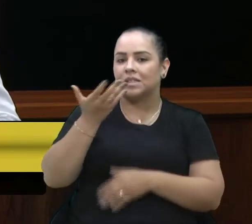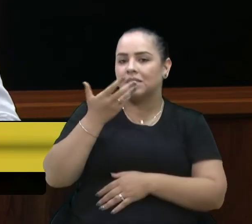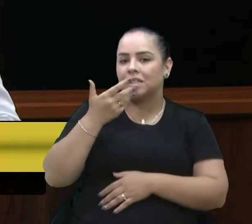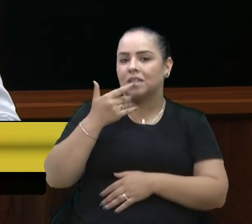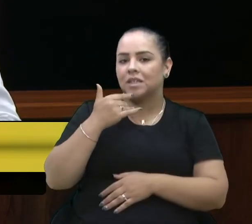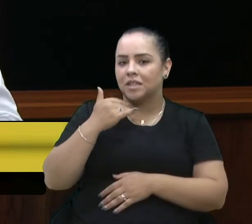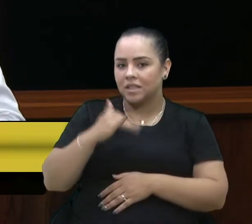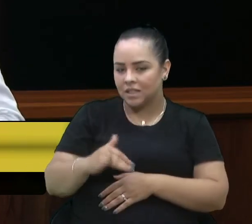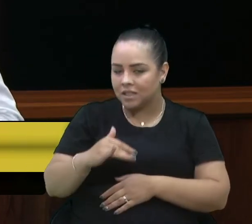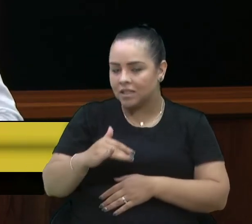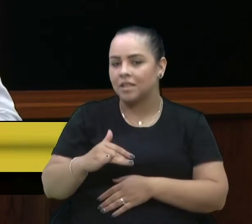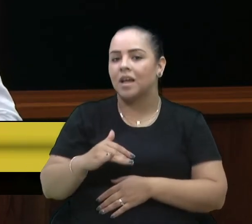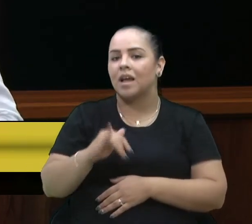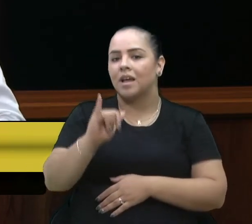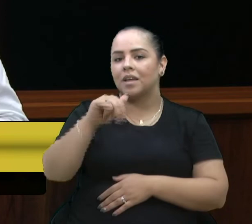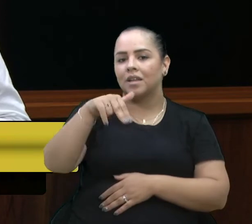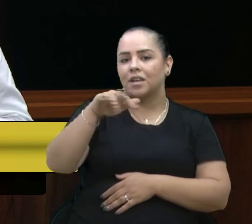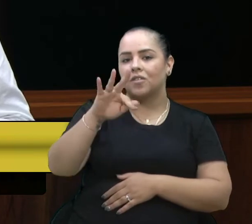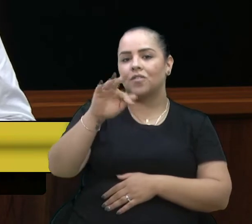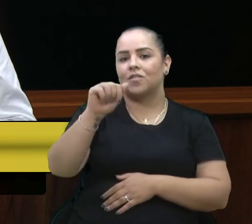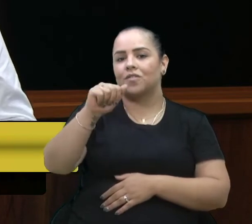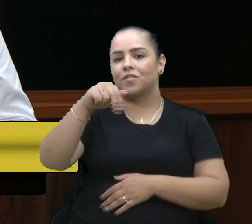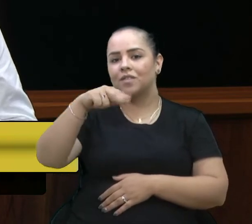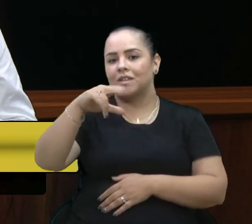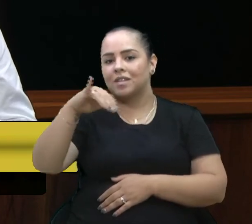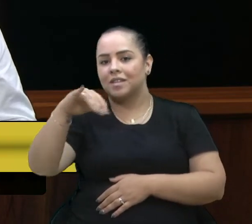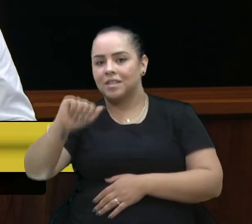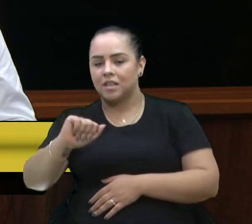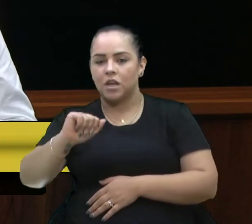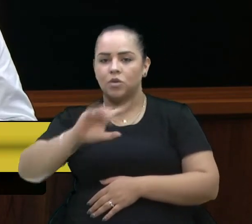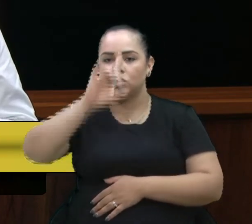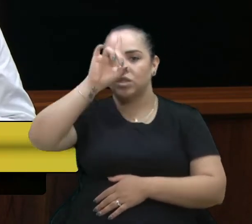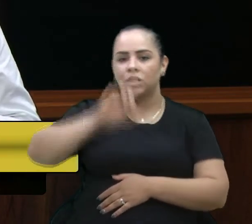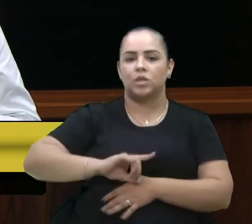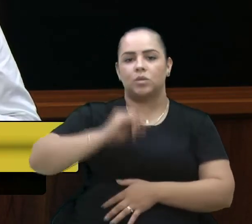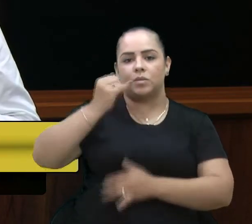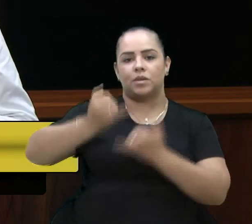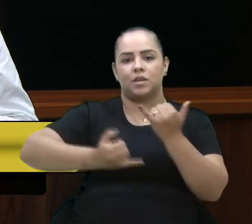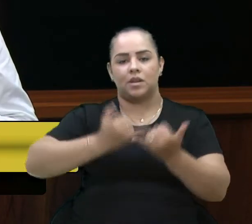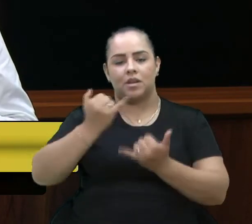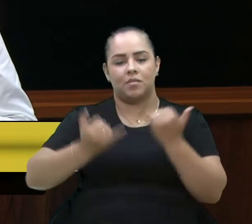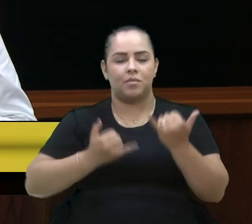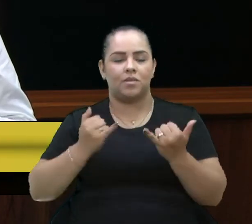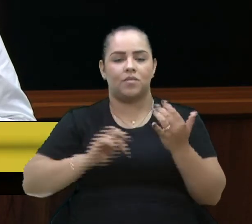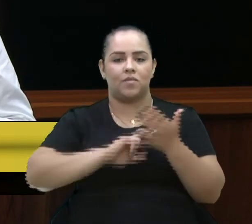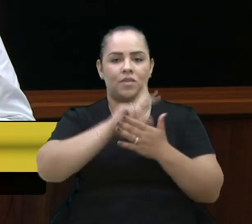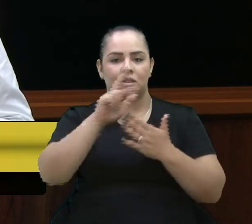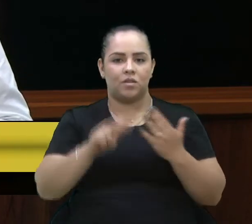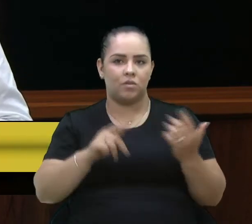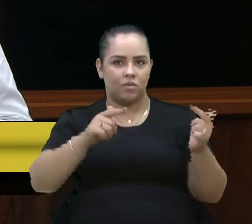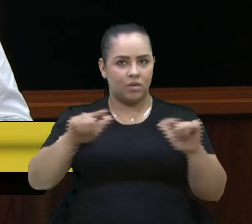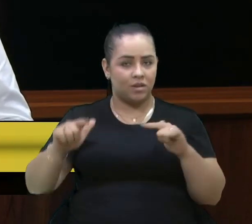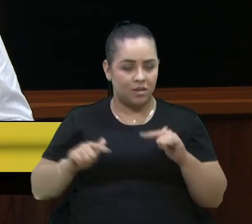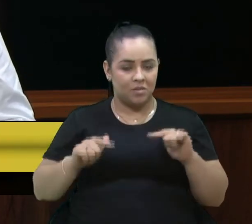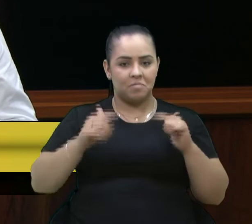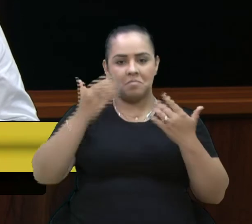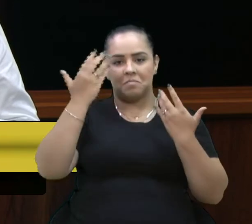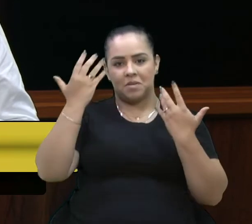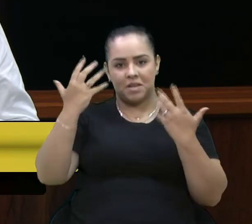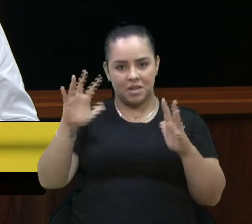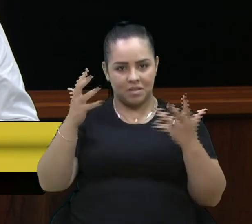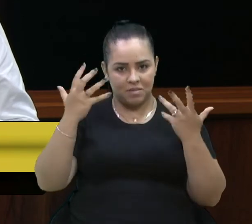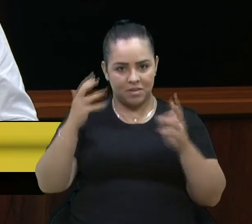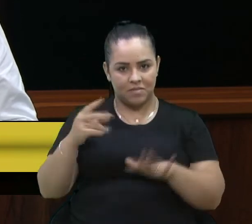direito a brincar, que está estabelecido em inúmeras legislações. Para decorar o voto, presidente. E é o que está se fazendo aqui. Então, parabéns,